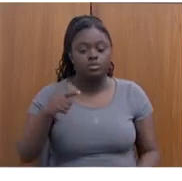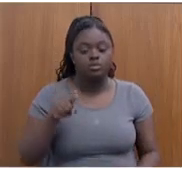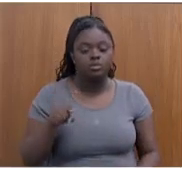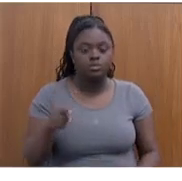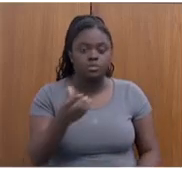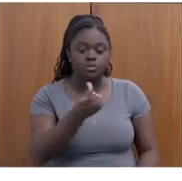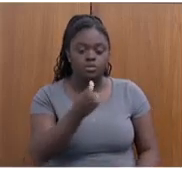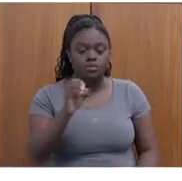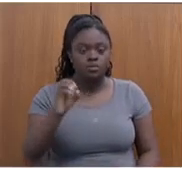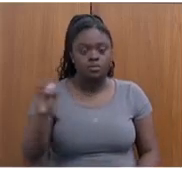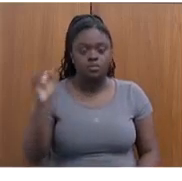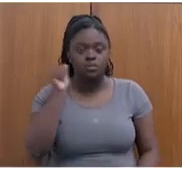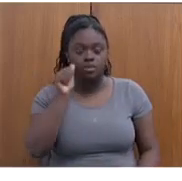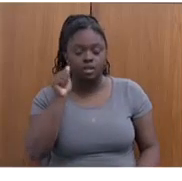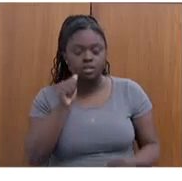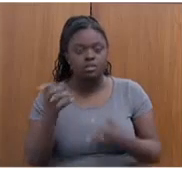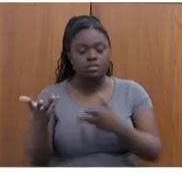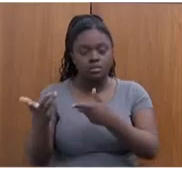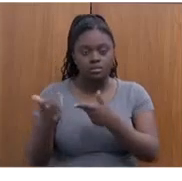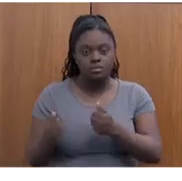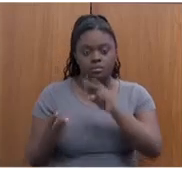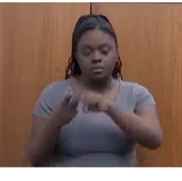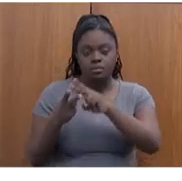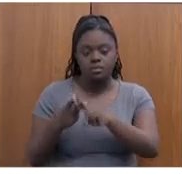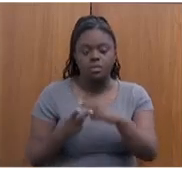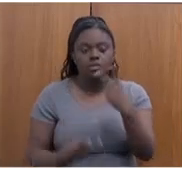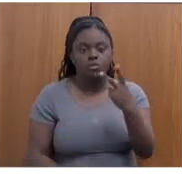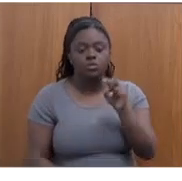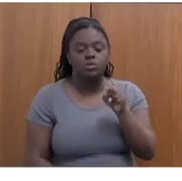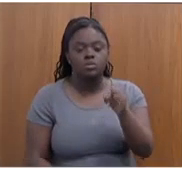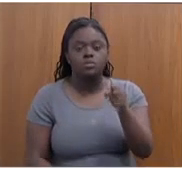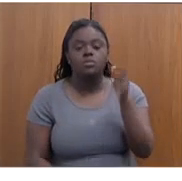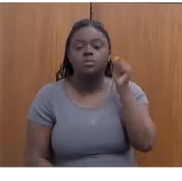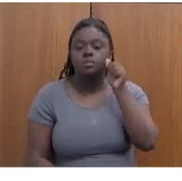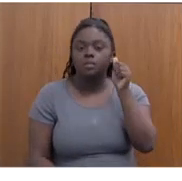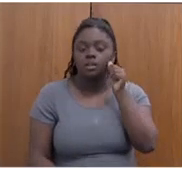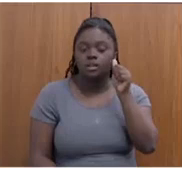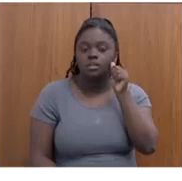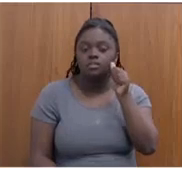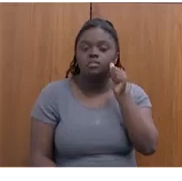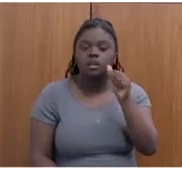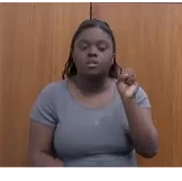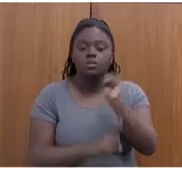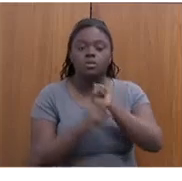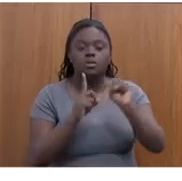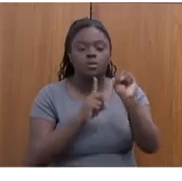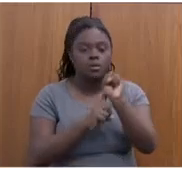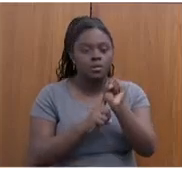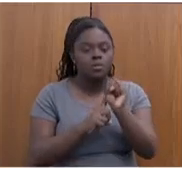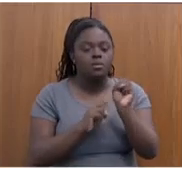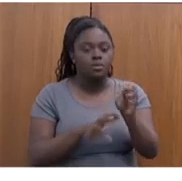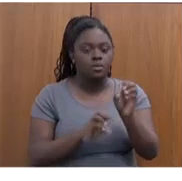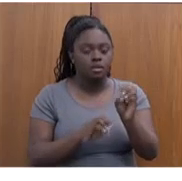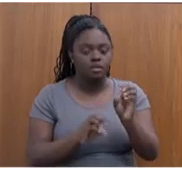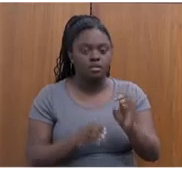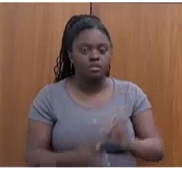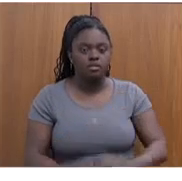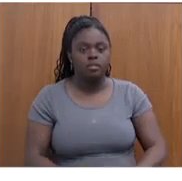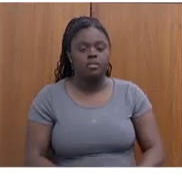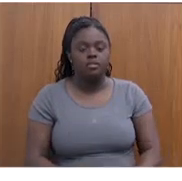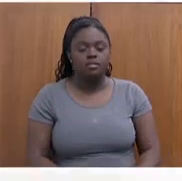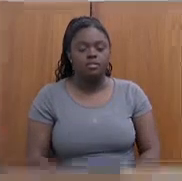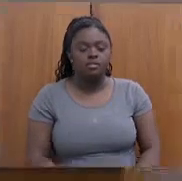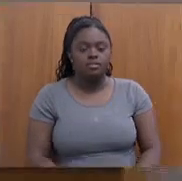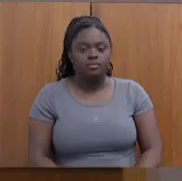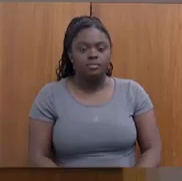institucional, 2.000 mulheres do sistema prisional e 100 adolescentes do sistema socioeducativo. Você está vendo que está